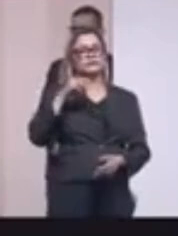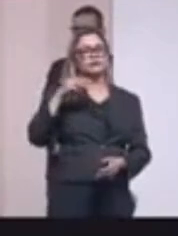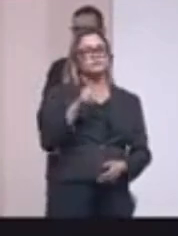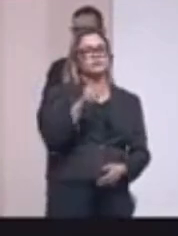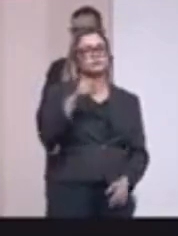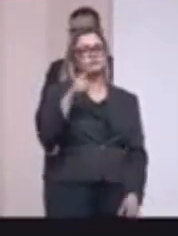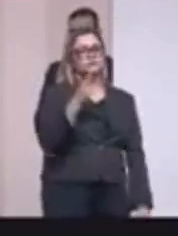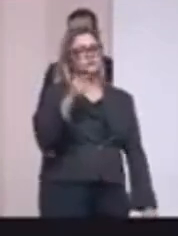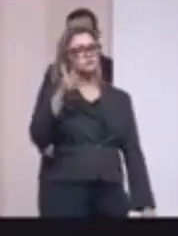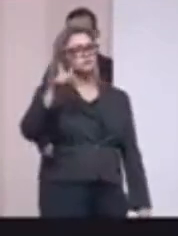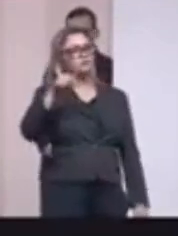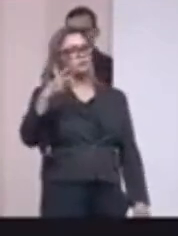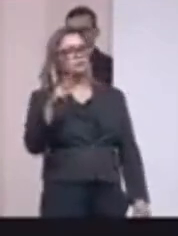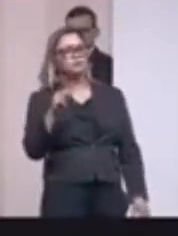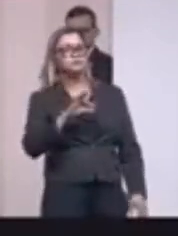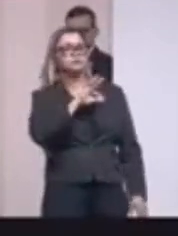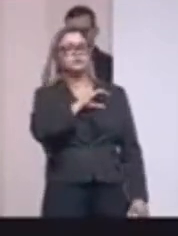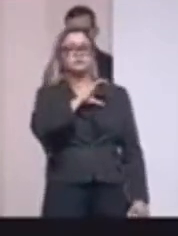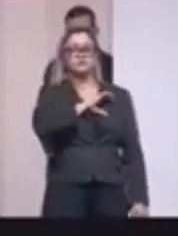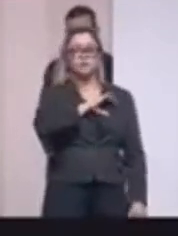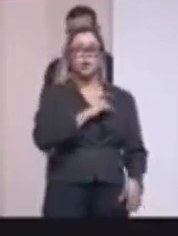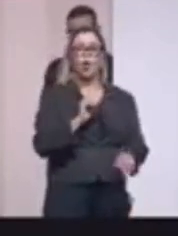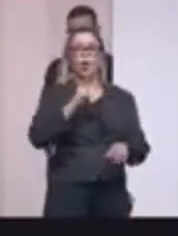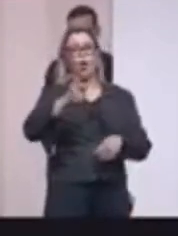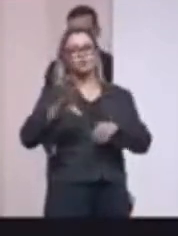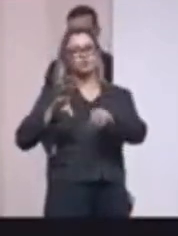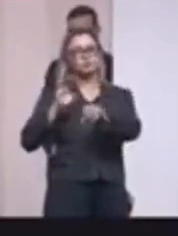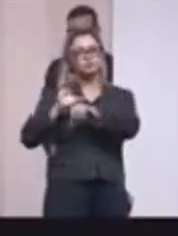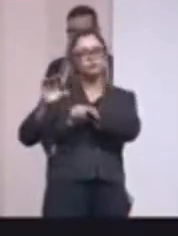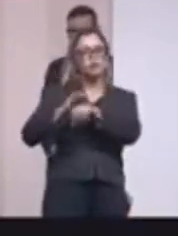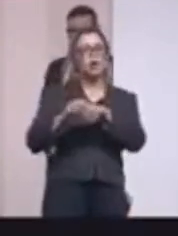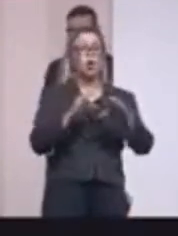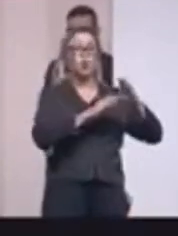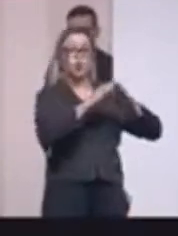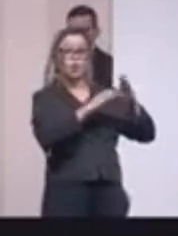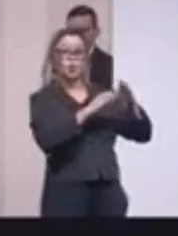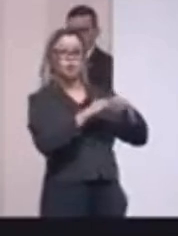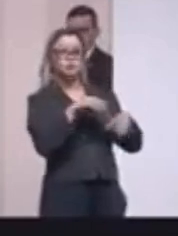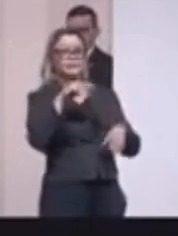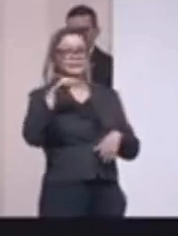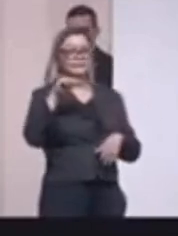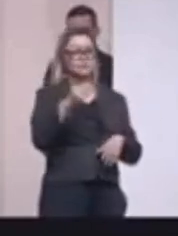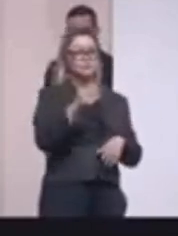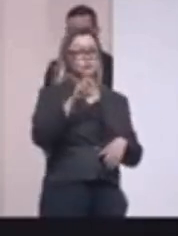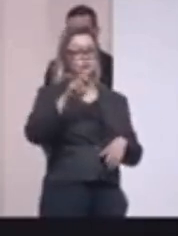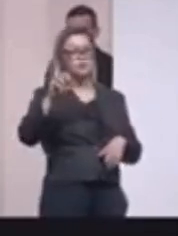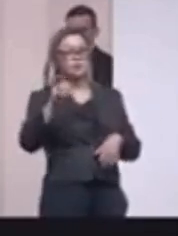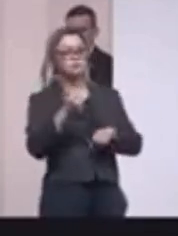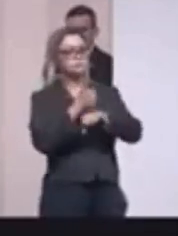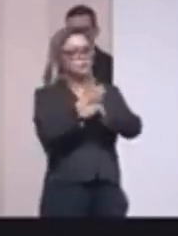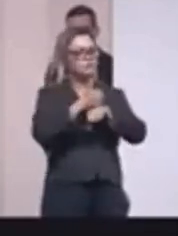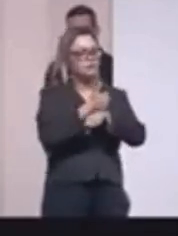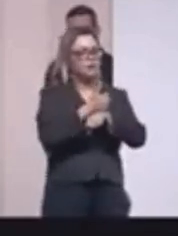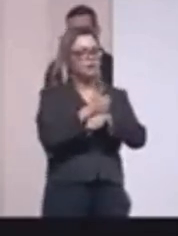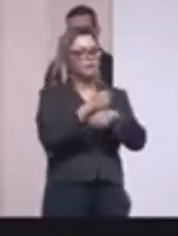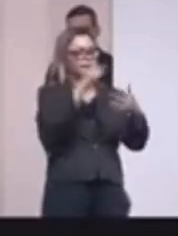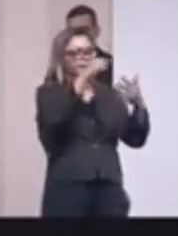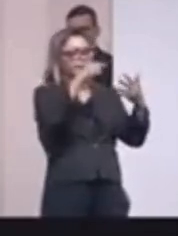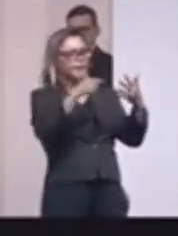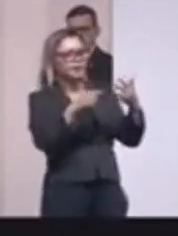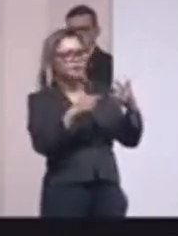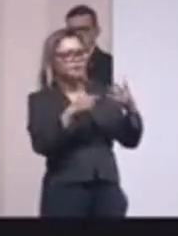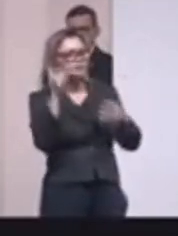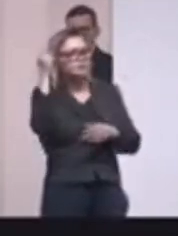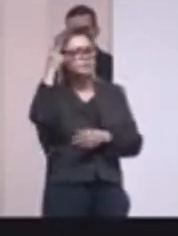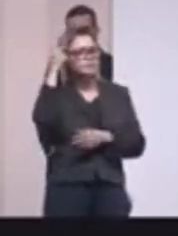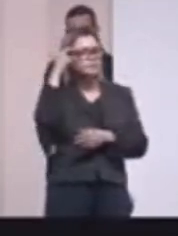civis. Nós temos outros policiais que estão em formação. Tem um concurso em andamento para 3.500 profissionais. Ou seja, se